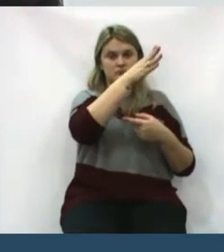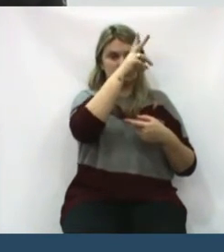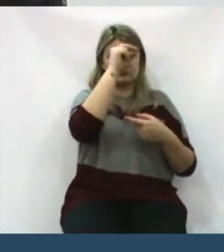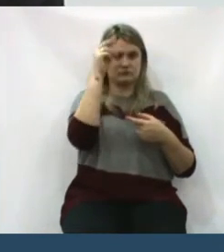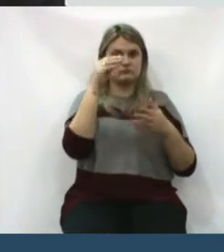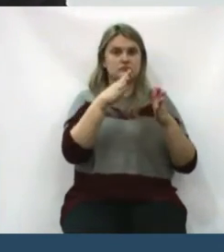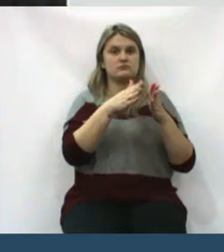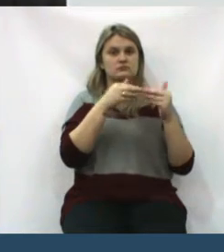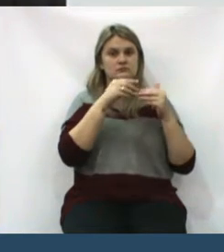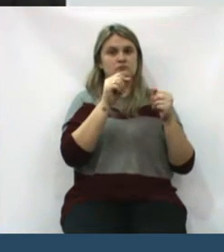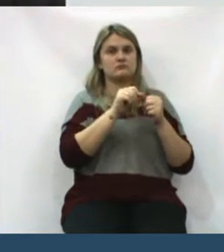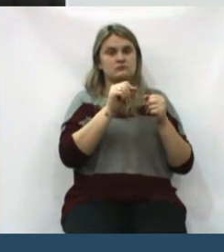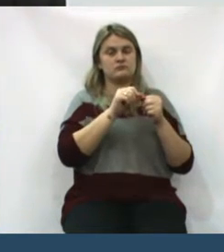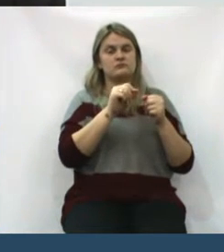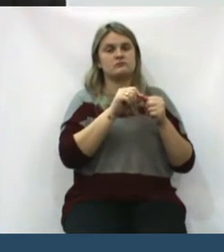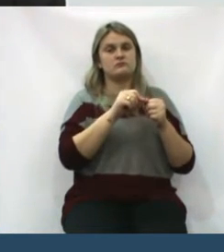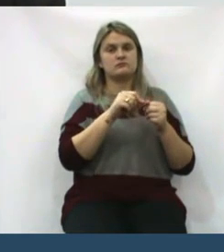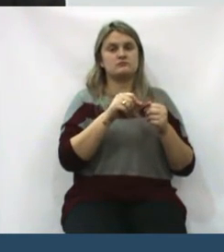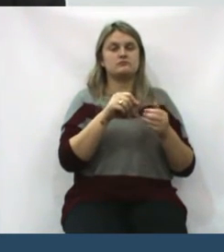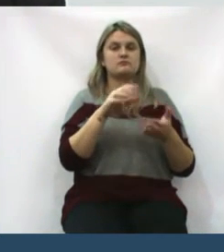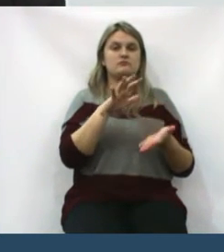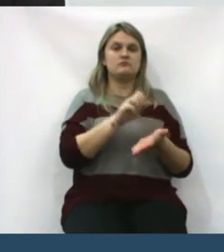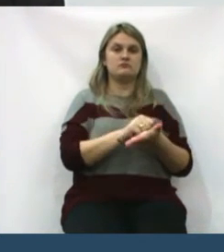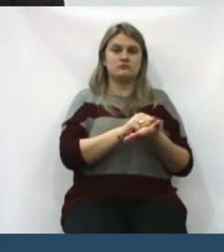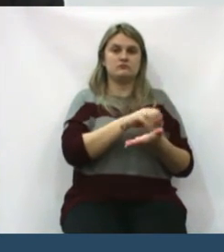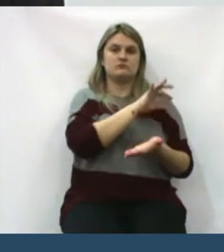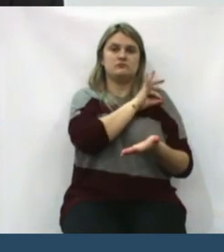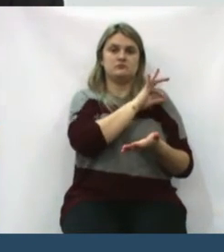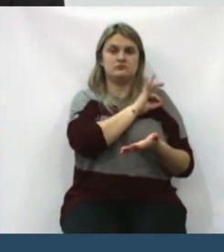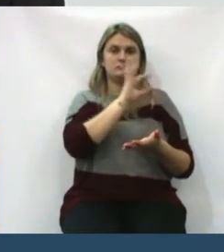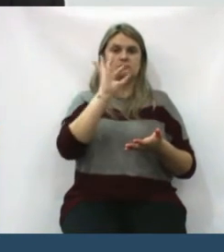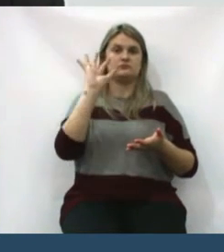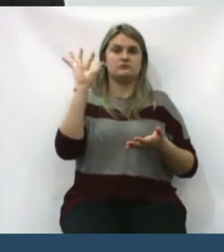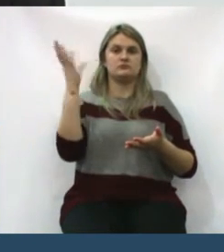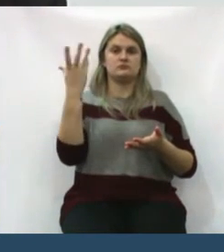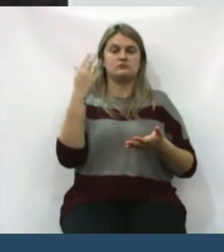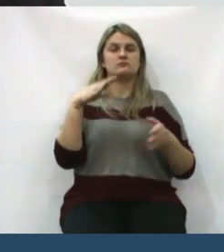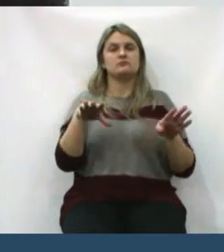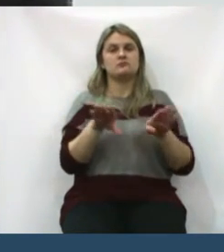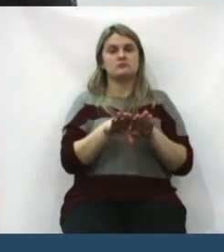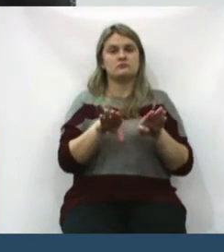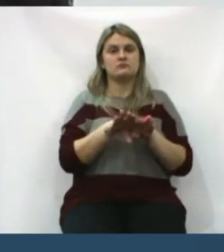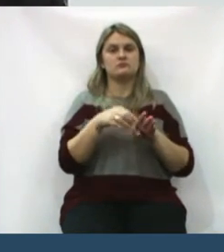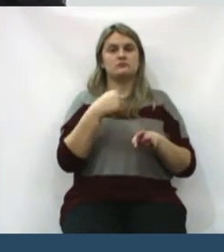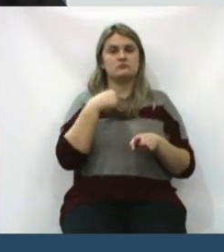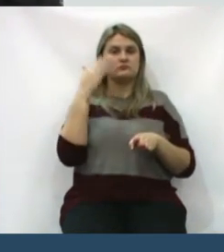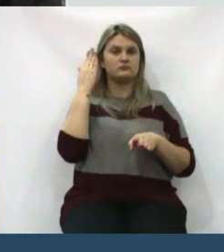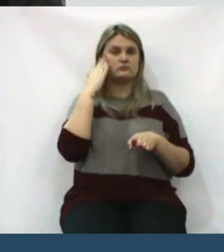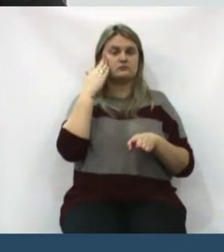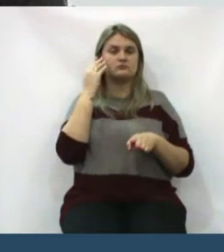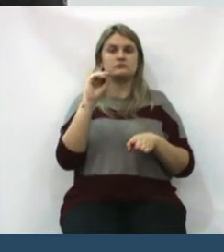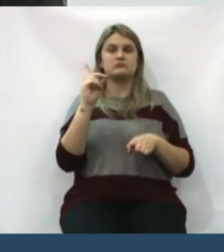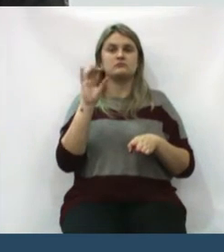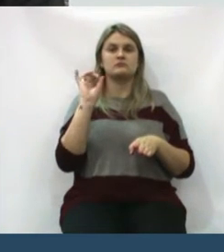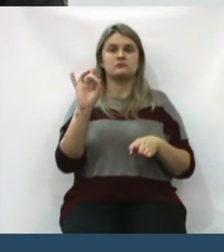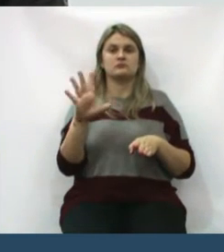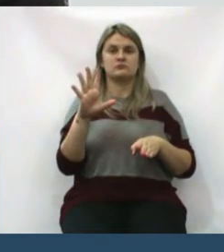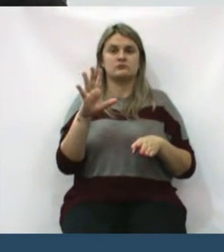solitei para que eles fizessem o registro desta ocorrência. Também estou sabendo, não só